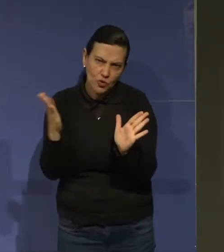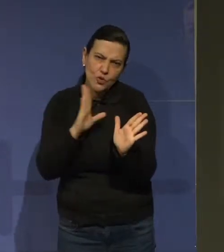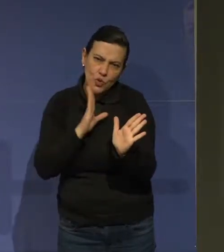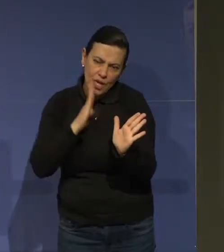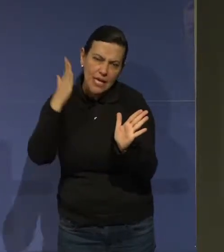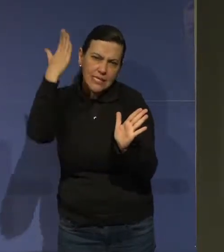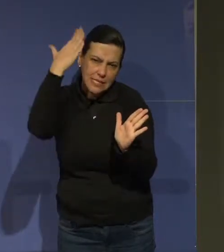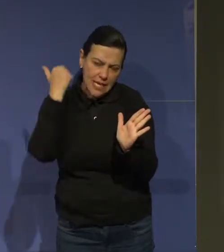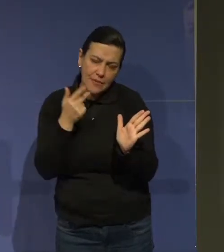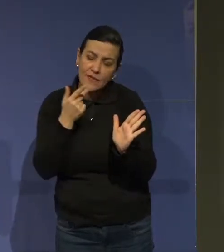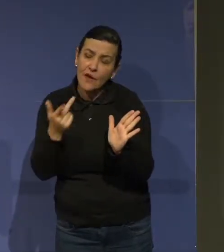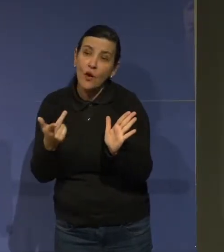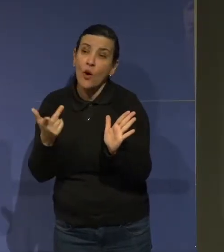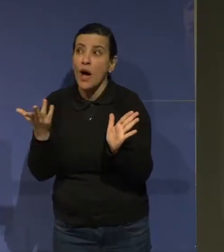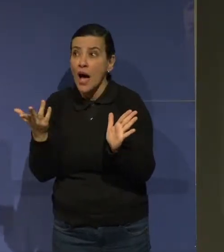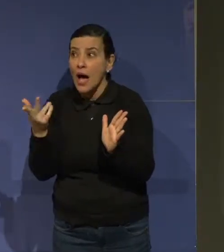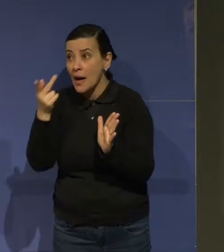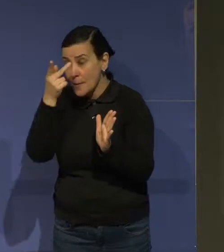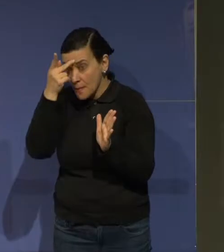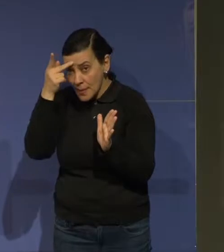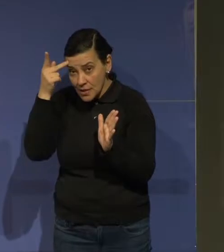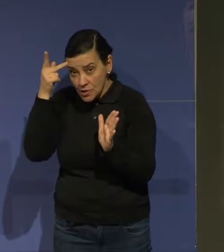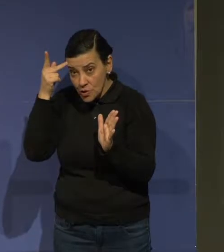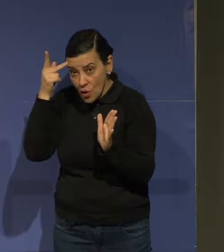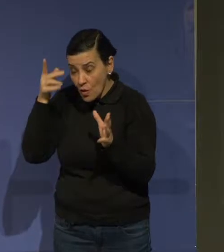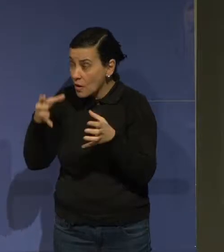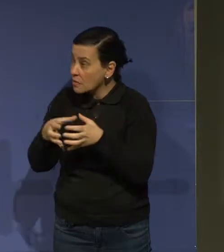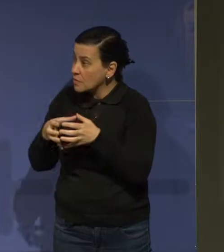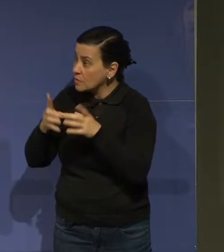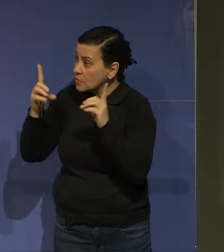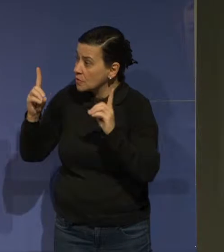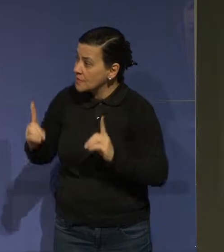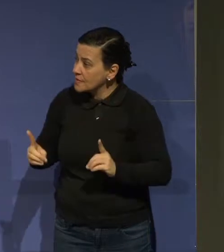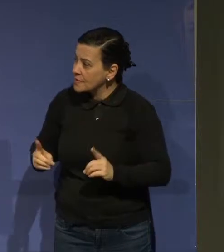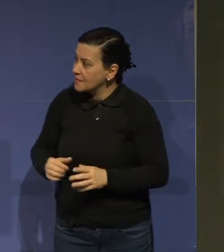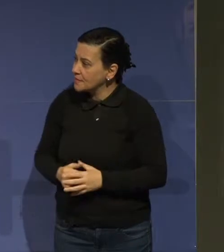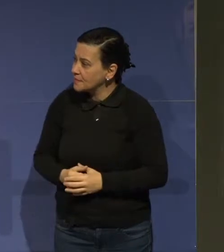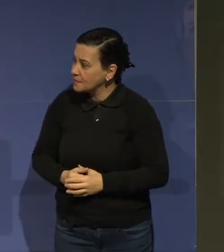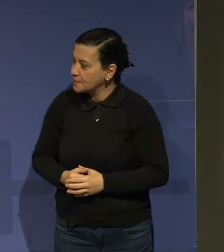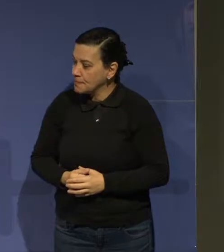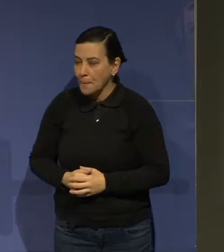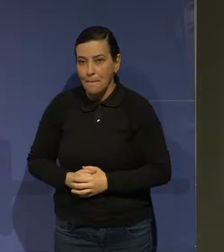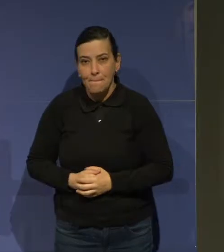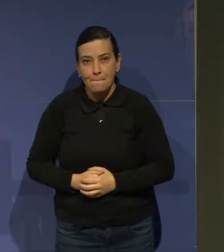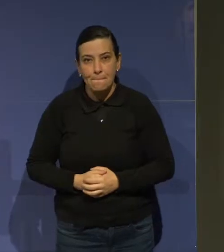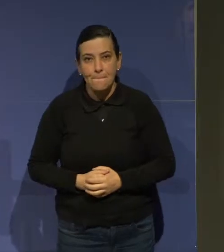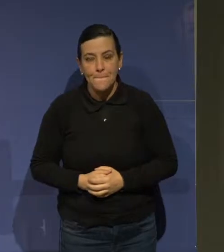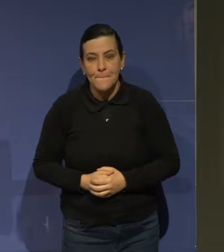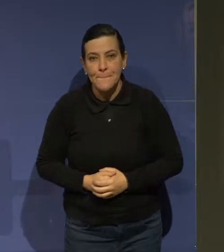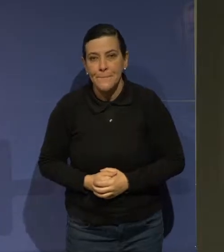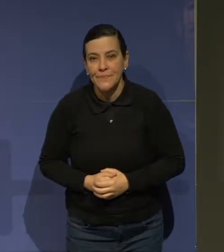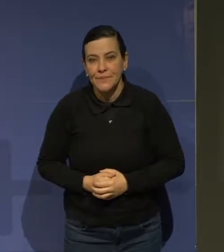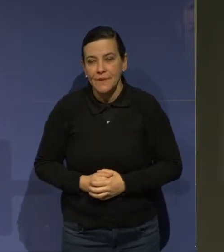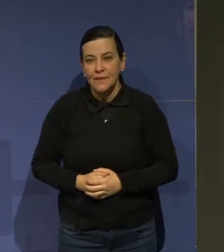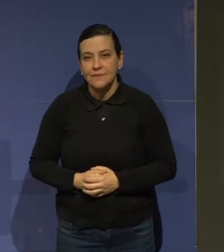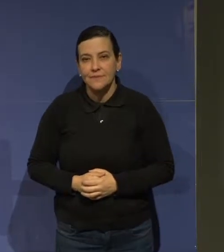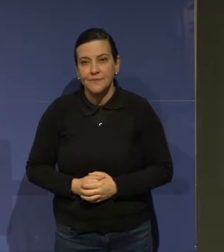A população com deficiência... O fio está muito na minha cabeça. O técnico se aproxima,